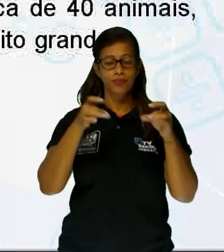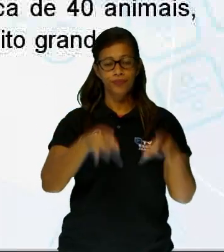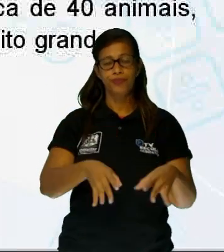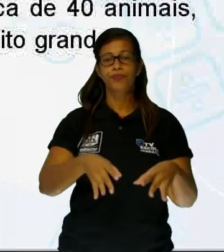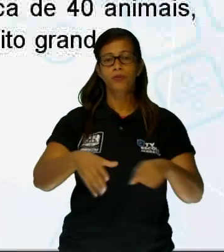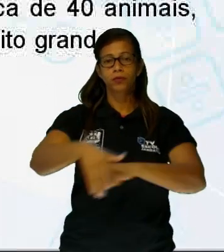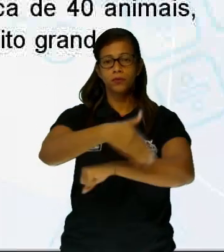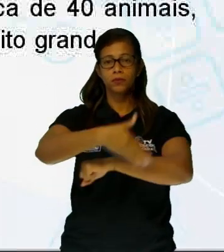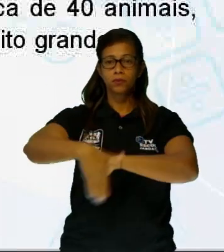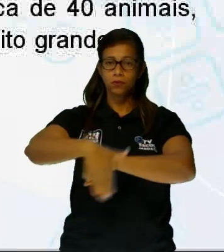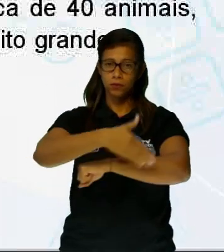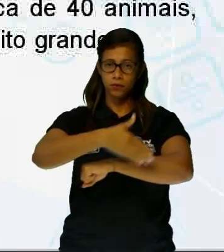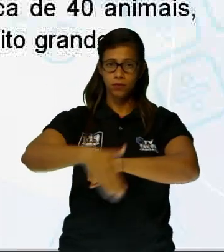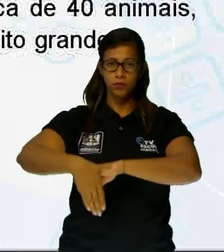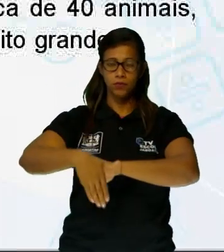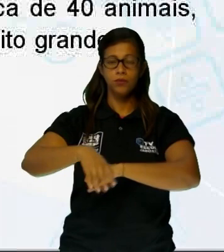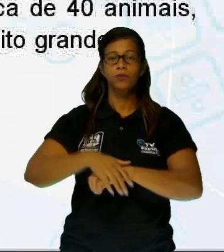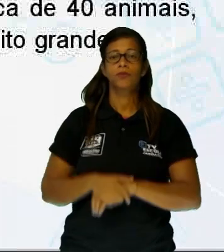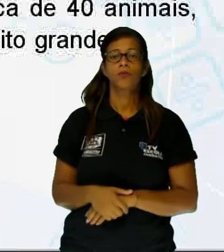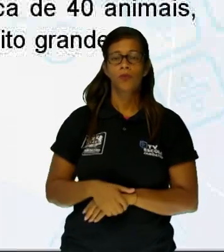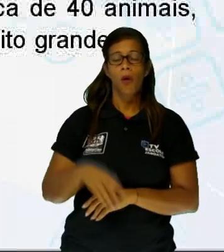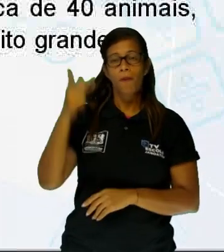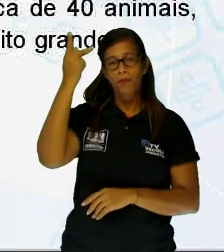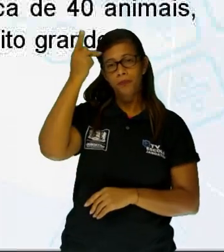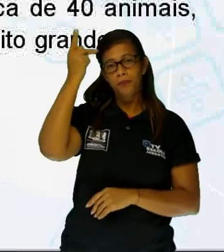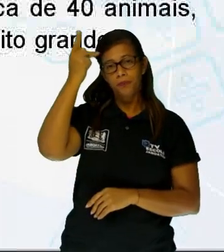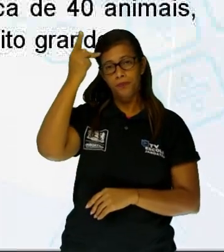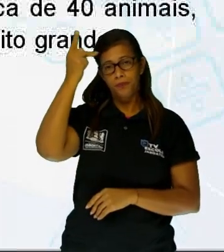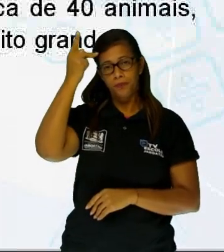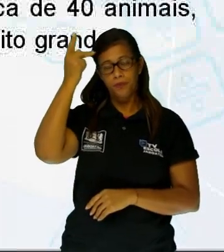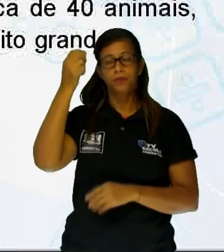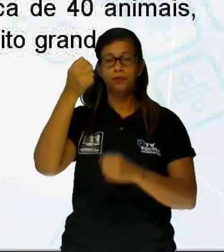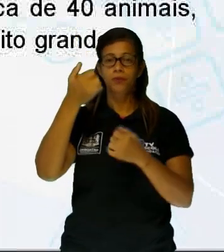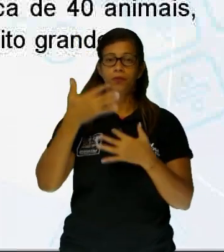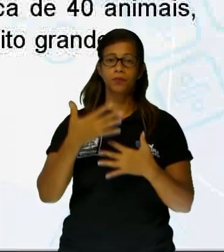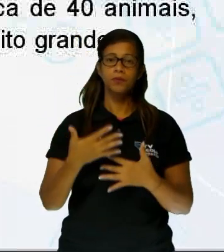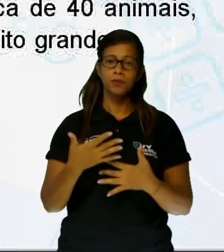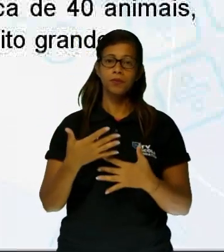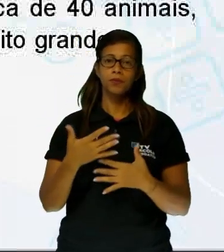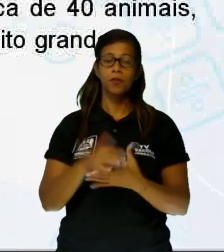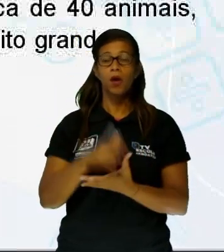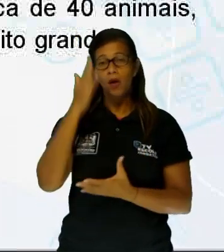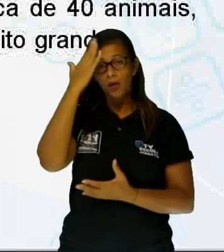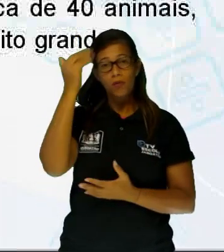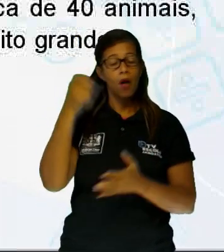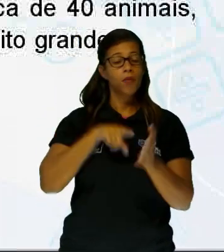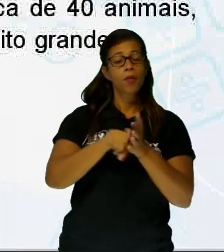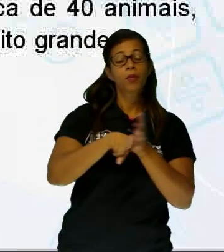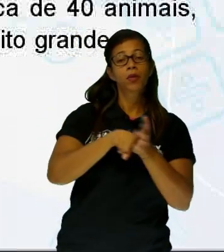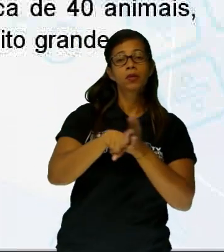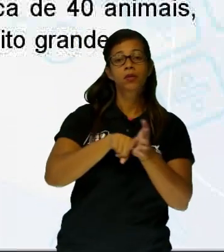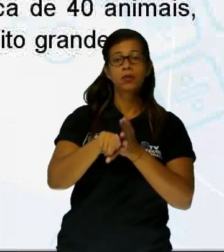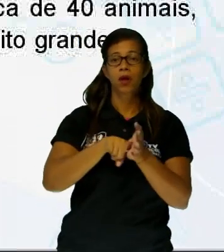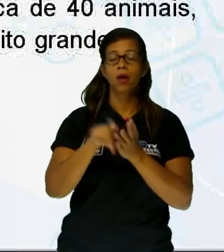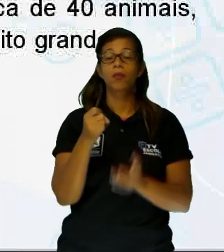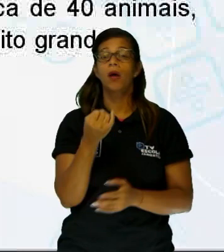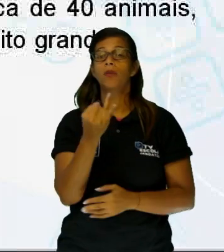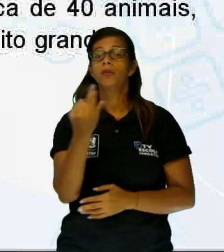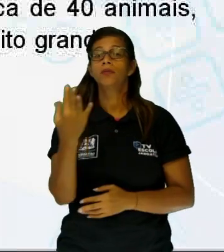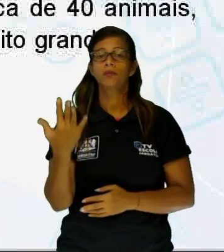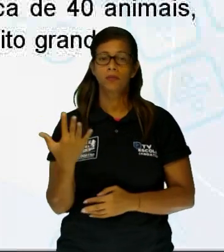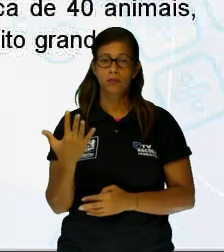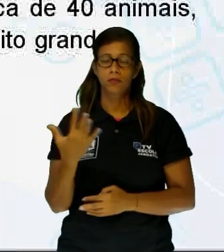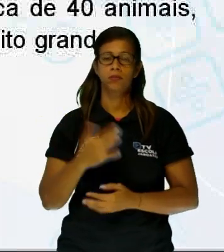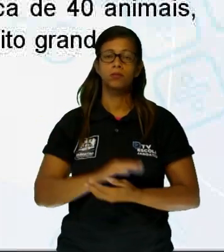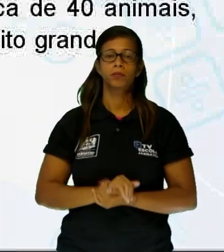Estado de São Paulo, a Secretaria Municipal de Saúde confirma que não se sabe precisar o número de animais em situação de rua atualmente em São Paulo.